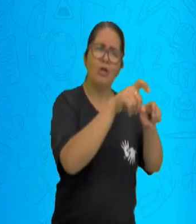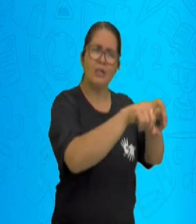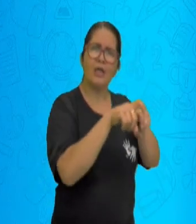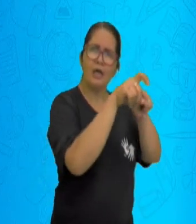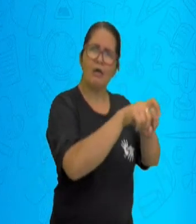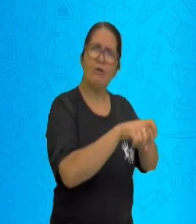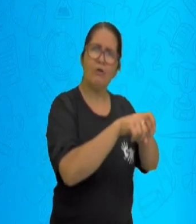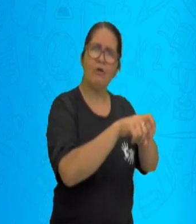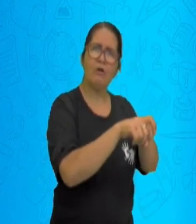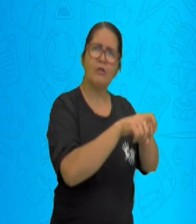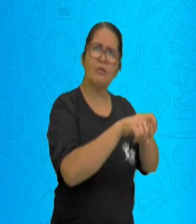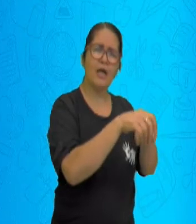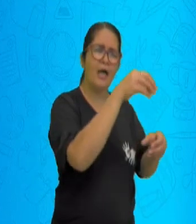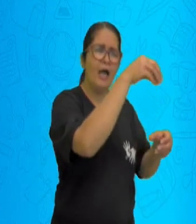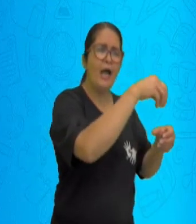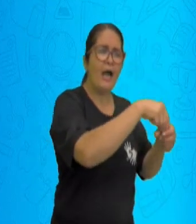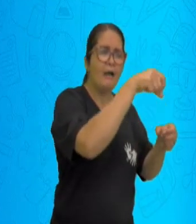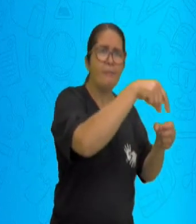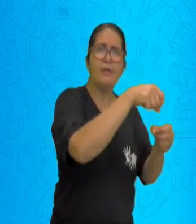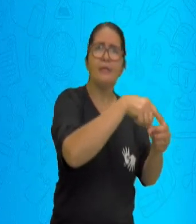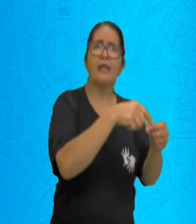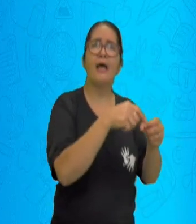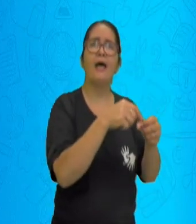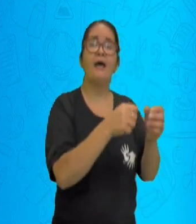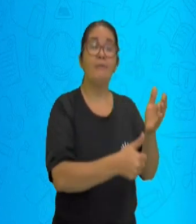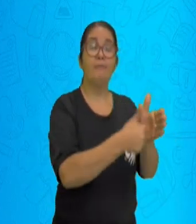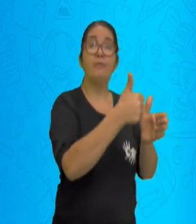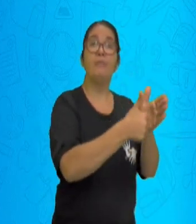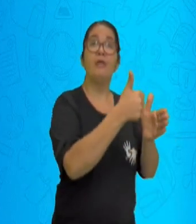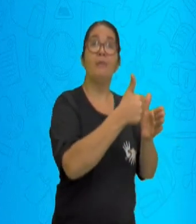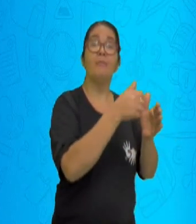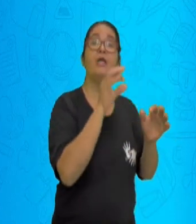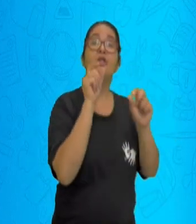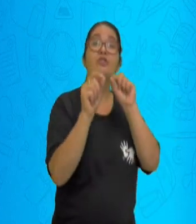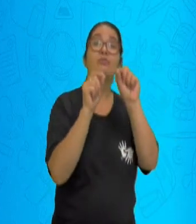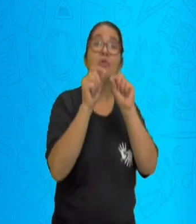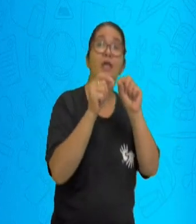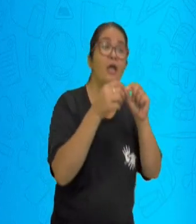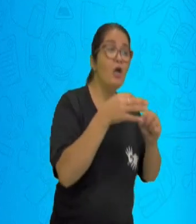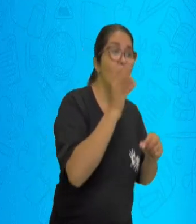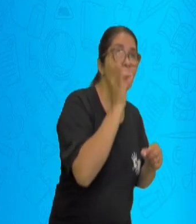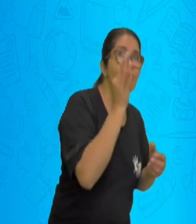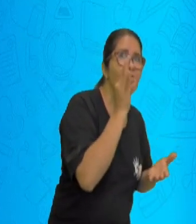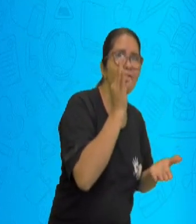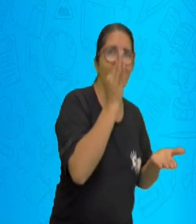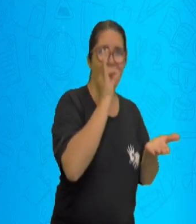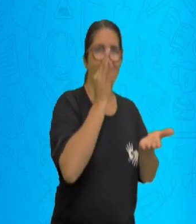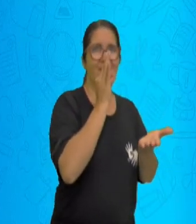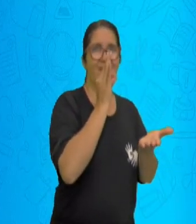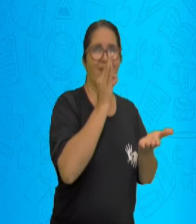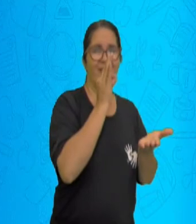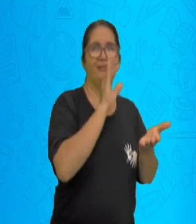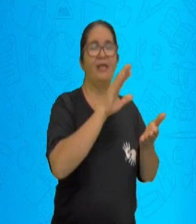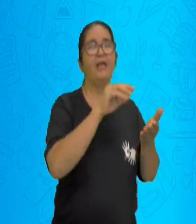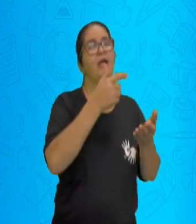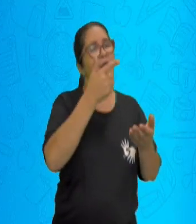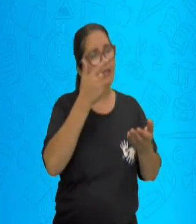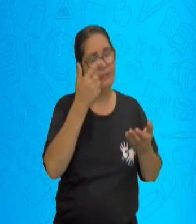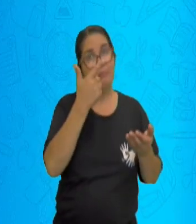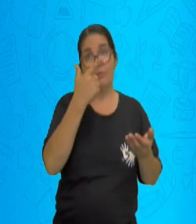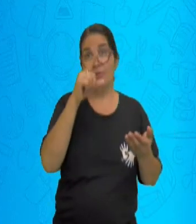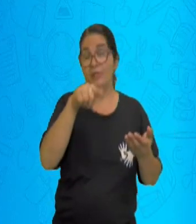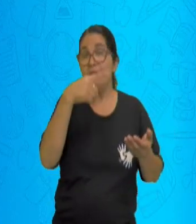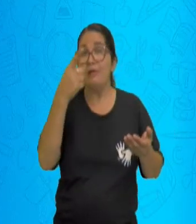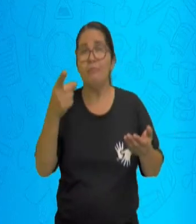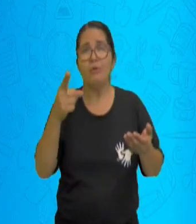animais. Isso é o quê? A policultura alimentar. Então, eles trouxeram essa ideia de criar várias coisas em um mesmo espaço.